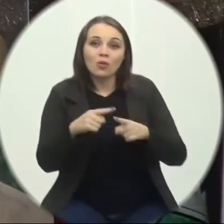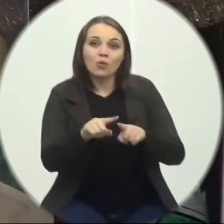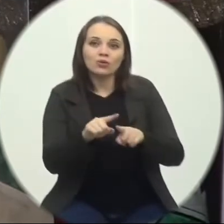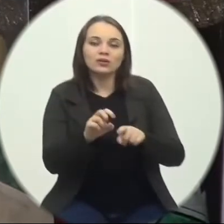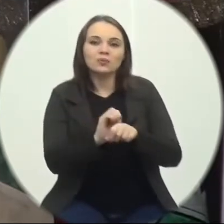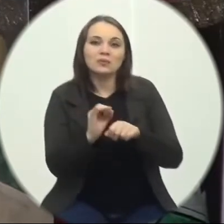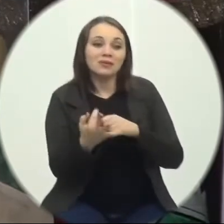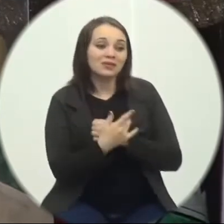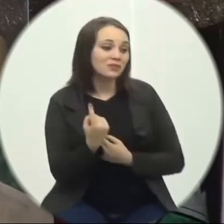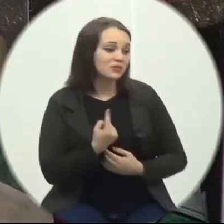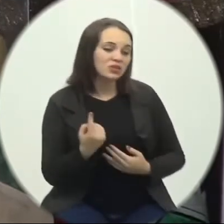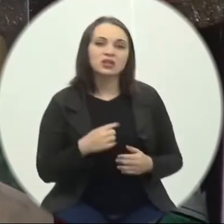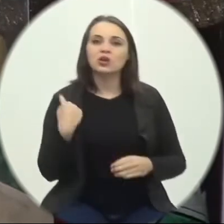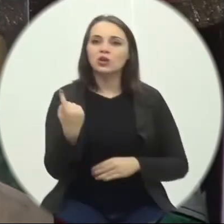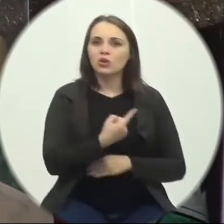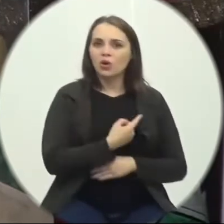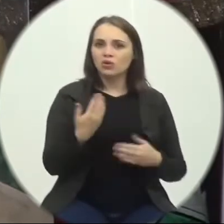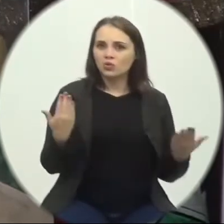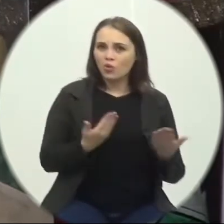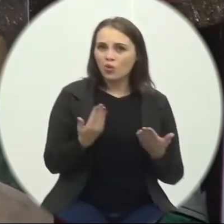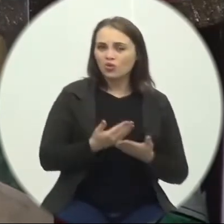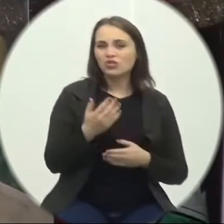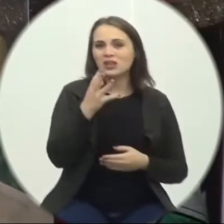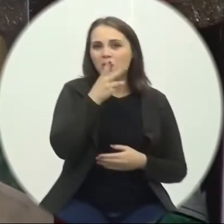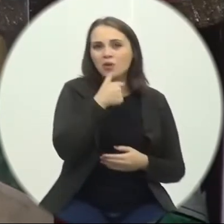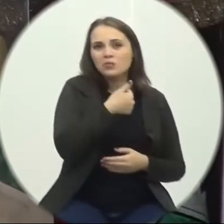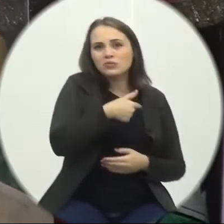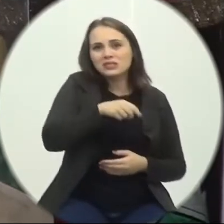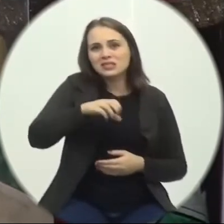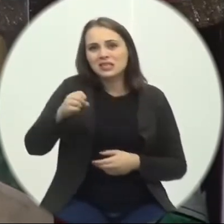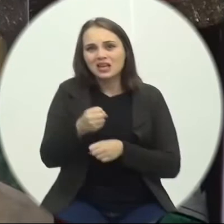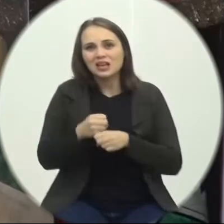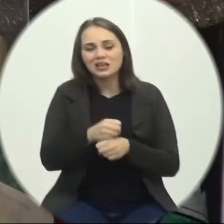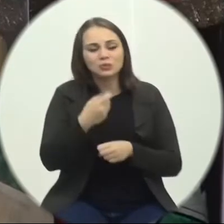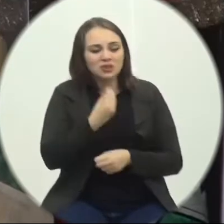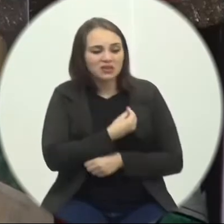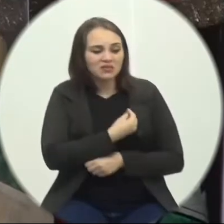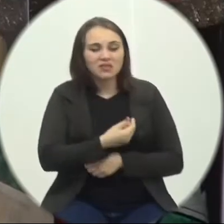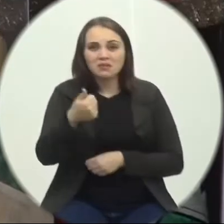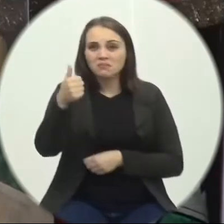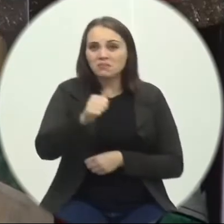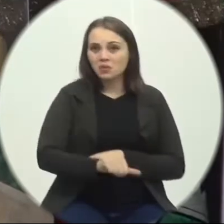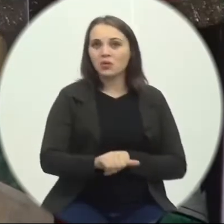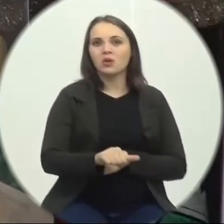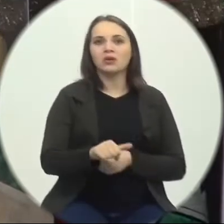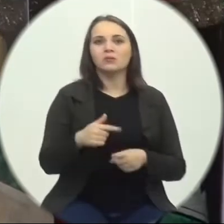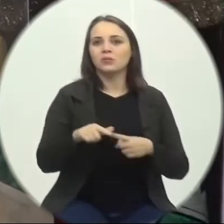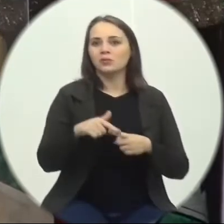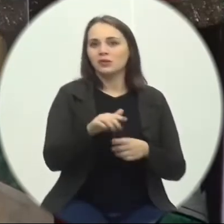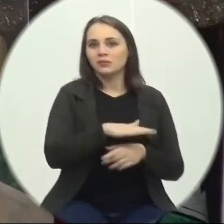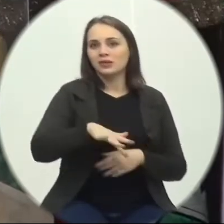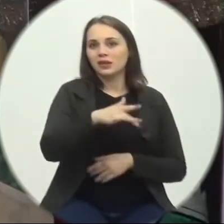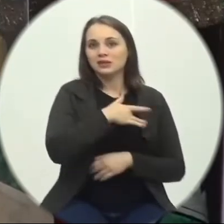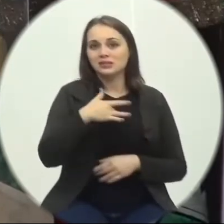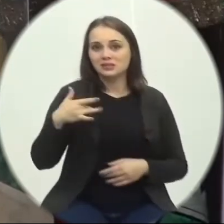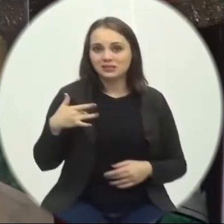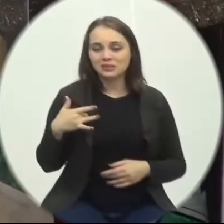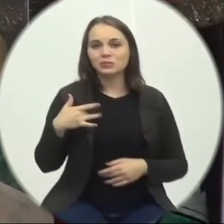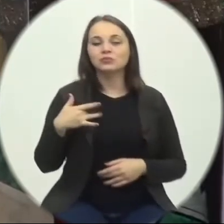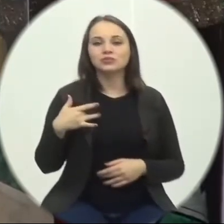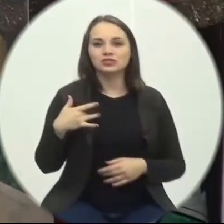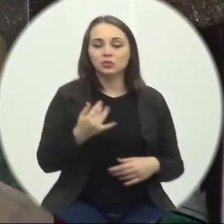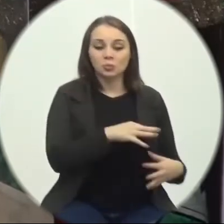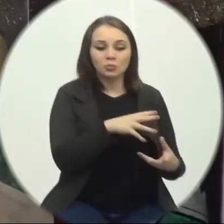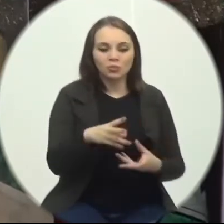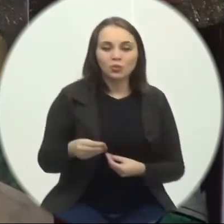Para viver Hoje A pior crise sanitária Da história E ela é motivada A última foi Há 100 anos Da gripe espanhola Mas a pior